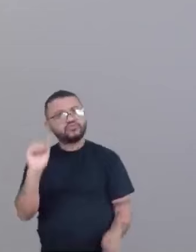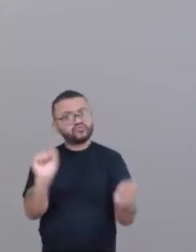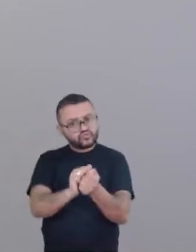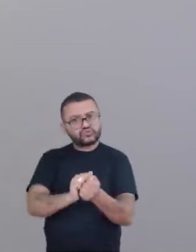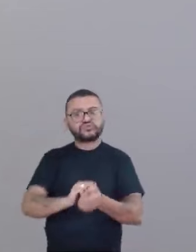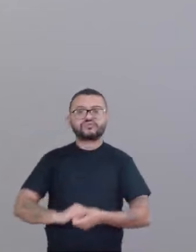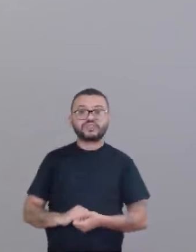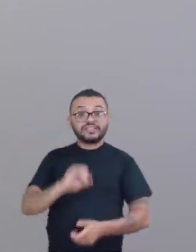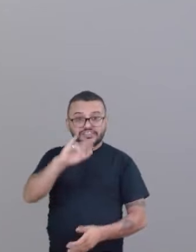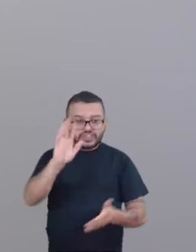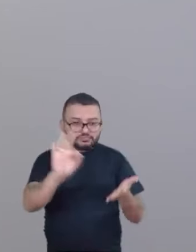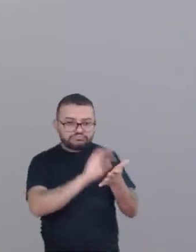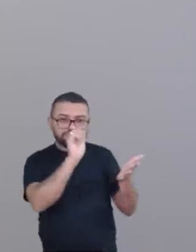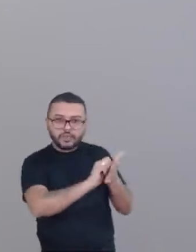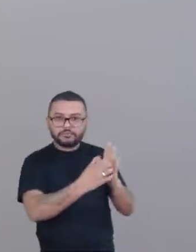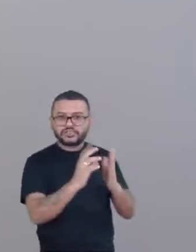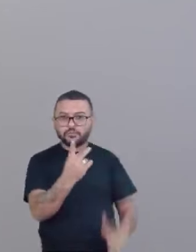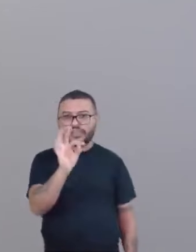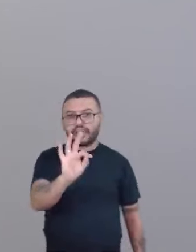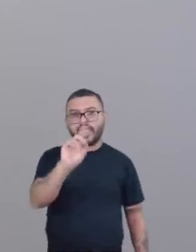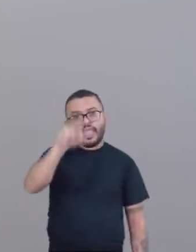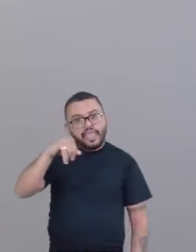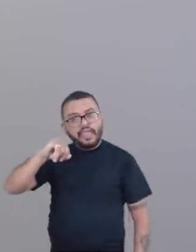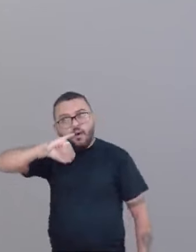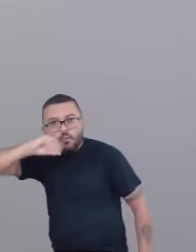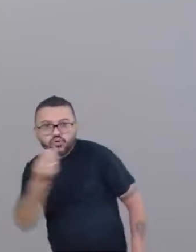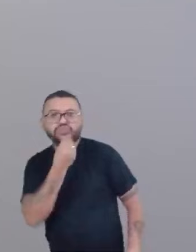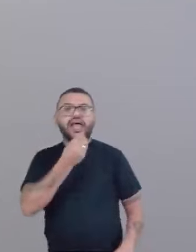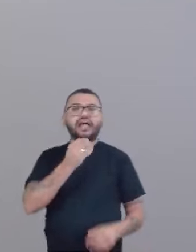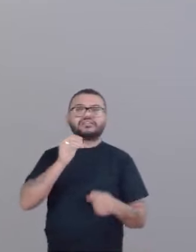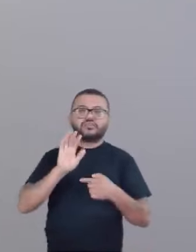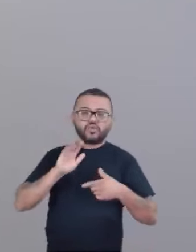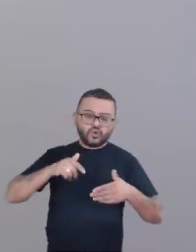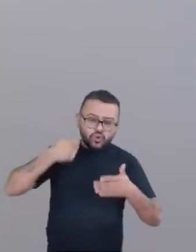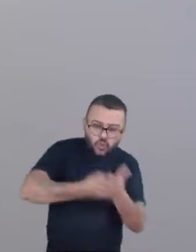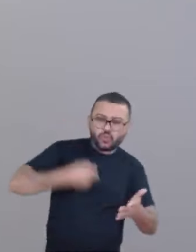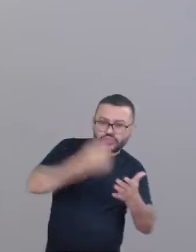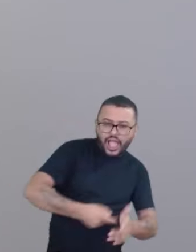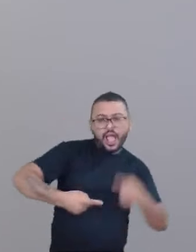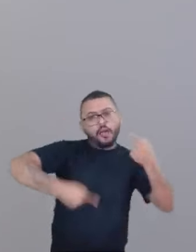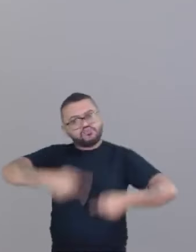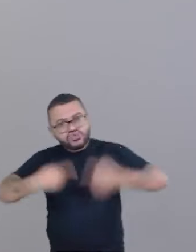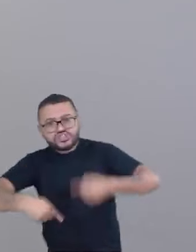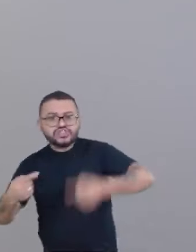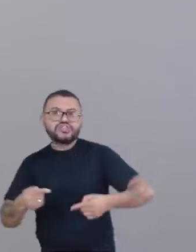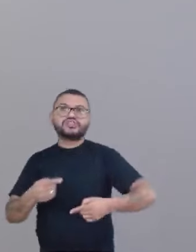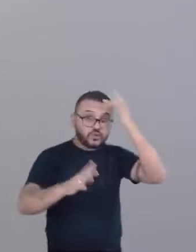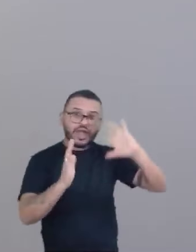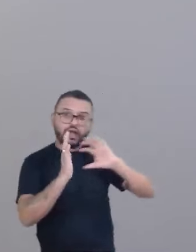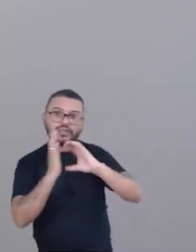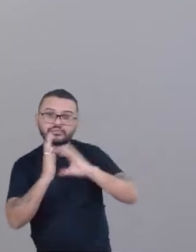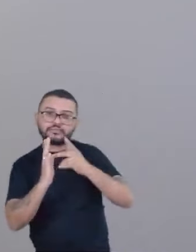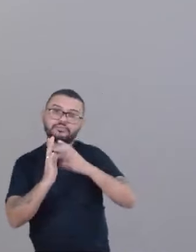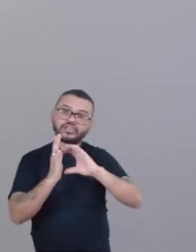Se filiar ao Partido dos Trabalhadores é a oportunidade de fazer uma luta política, uma luta política para reconstruir o Brasil.